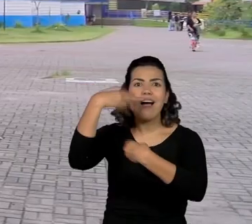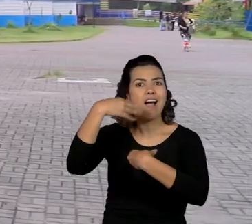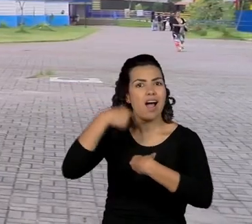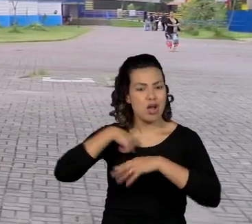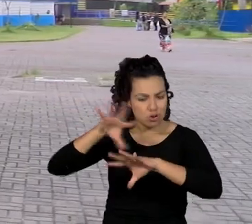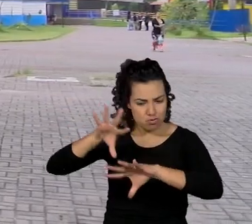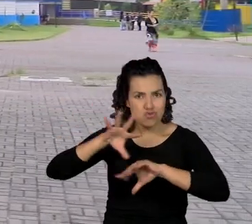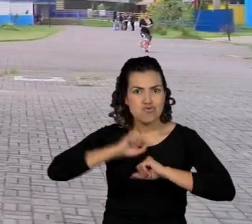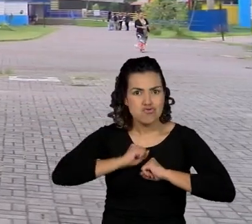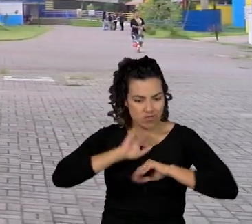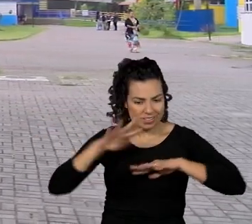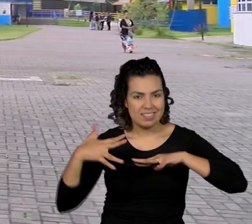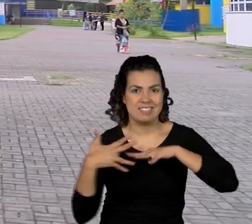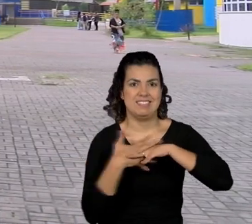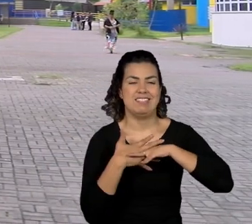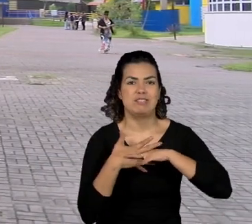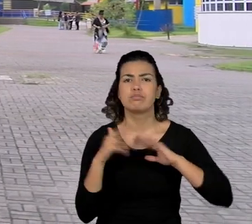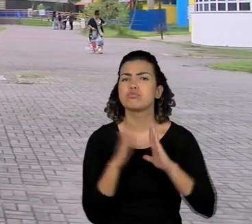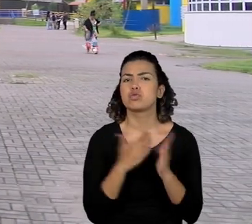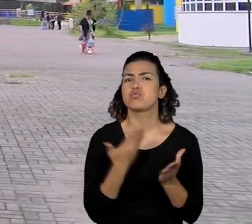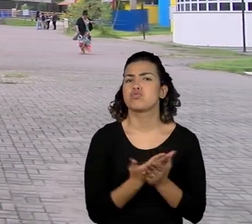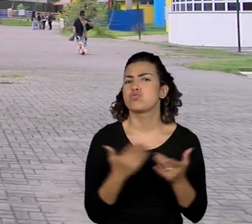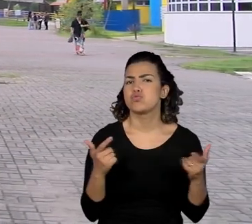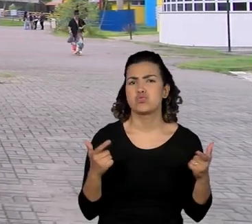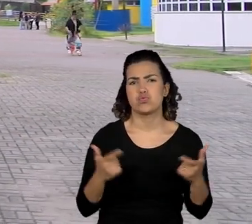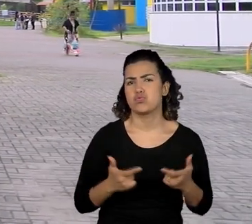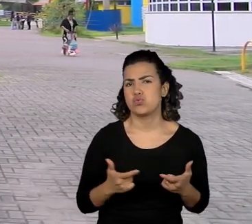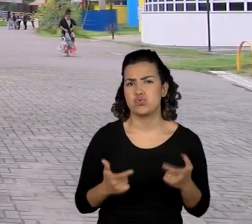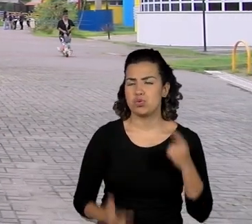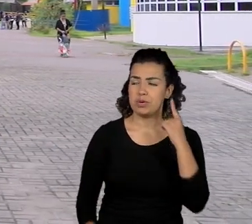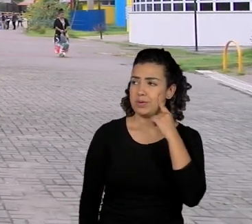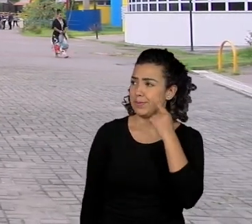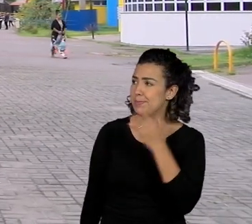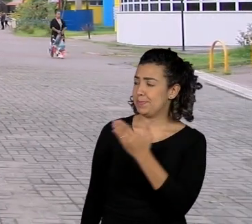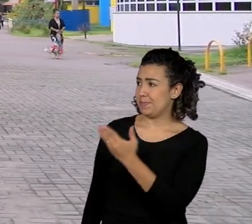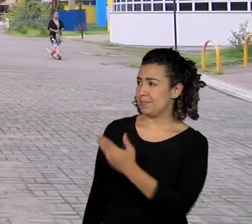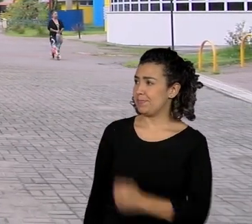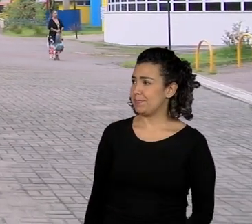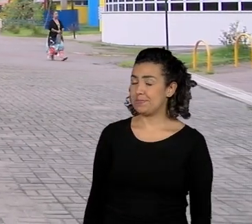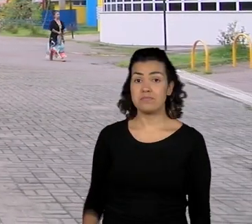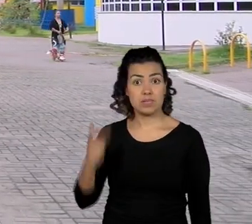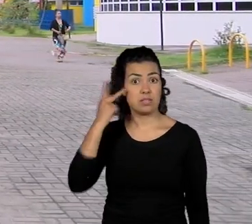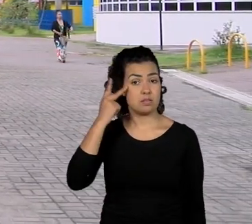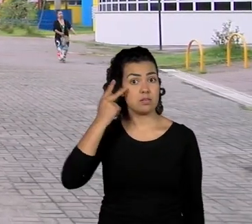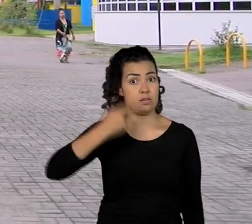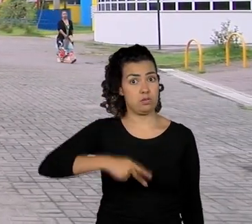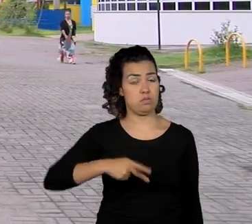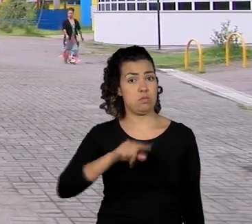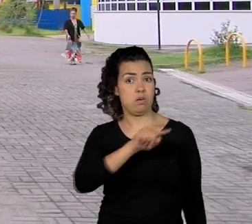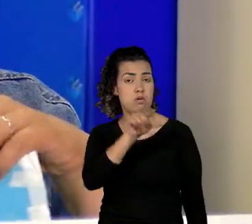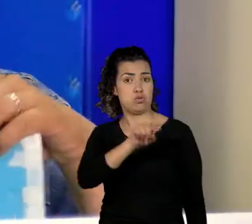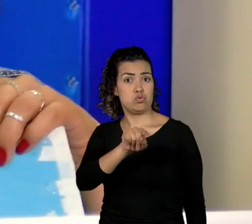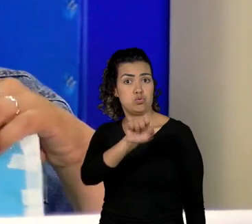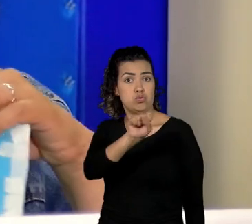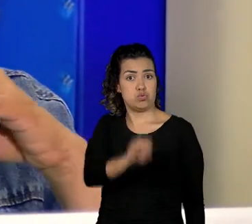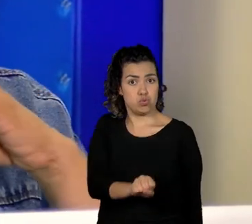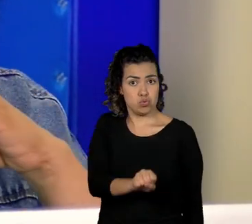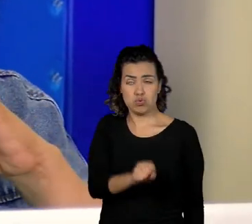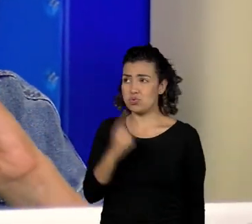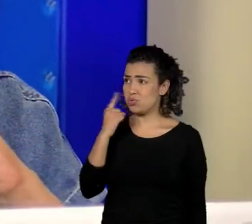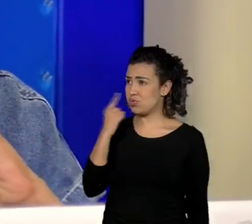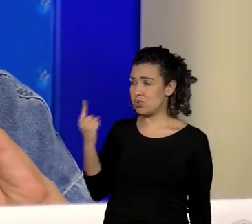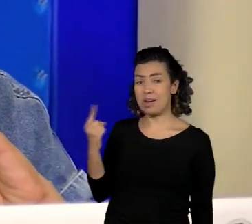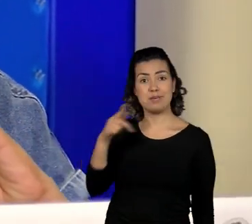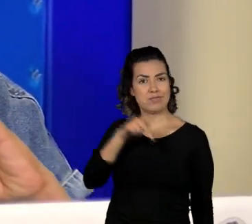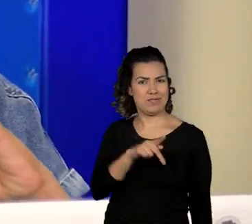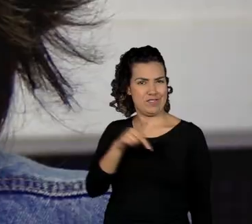É aqui na EMEF, Manoel Vieira de Queiroz Filho, localizada na zona sul de São Paulo, onde a professora Karina